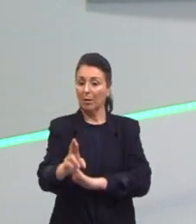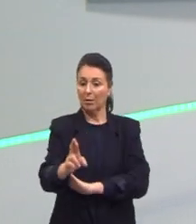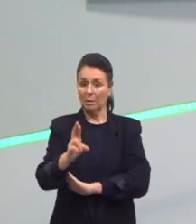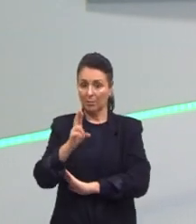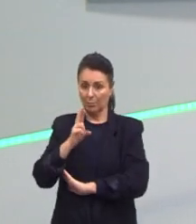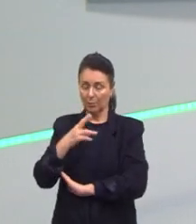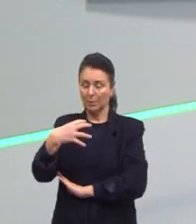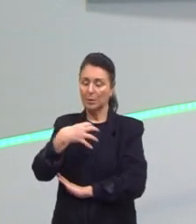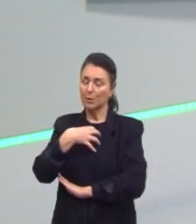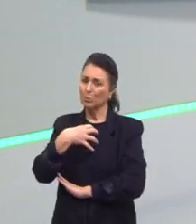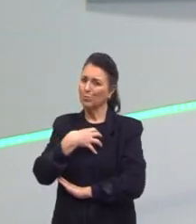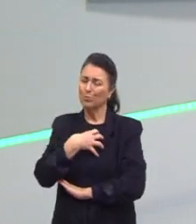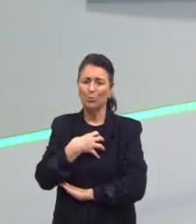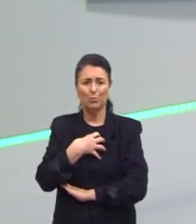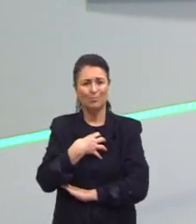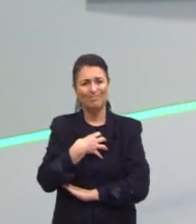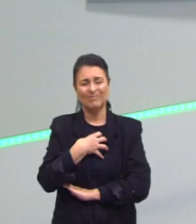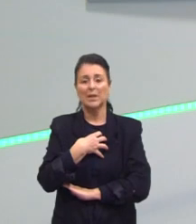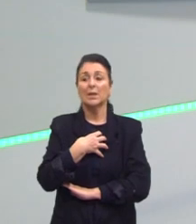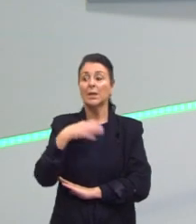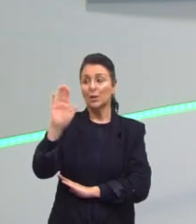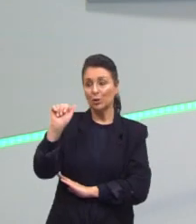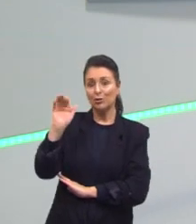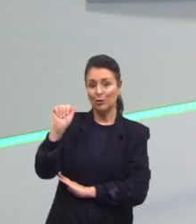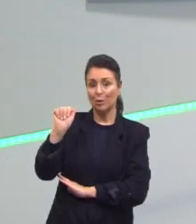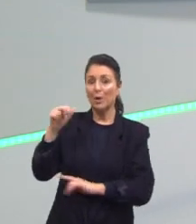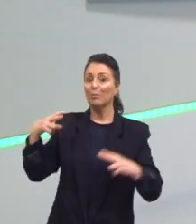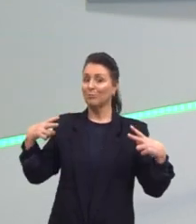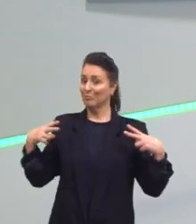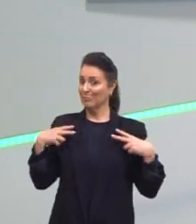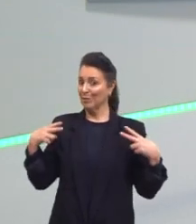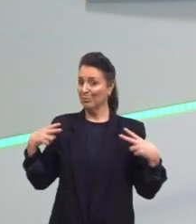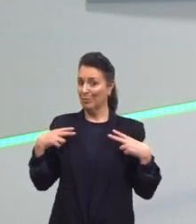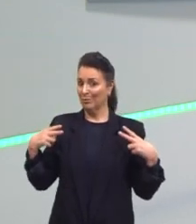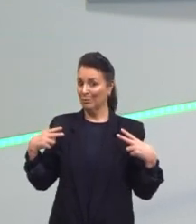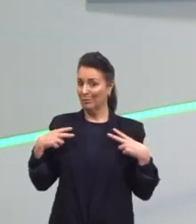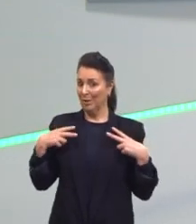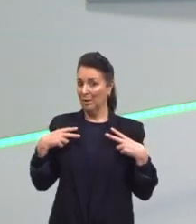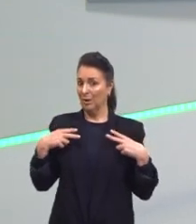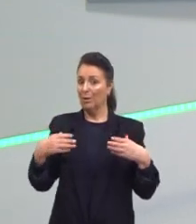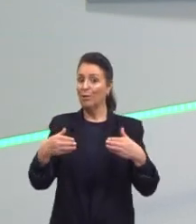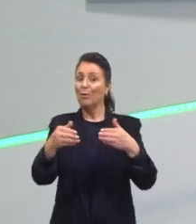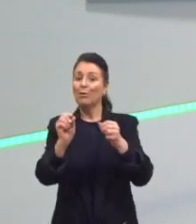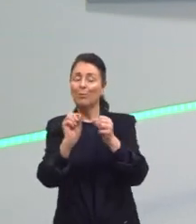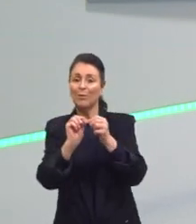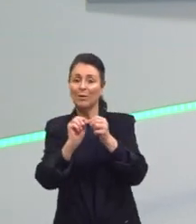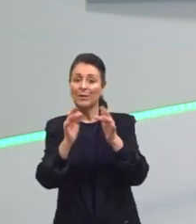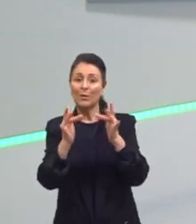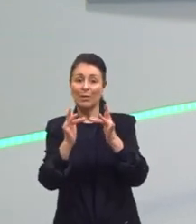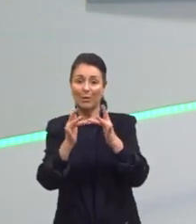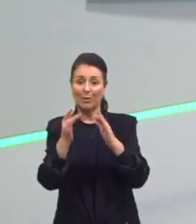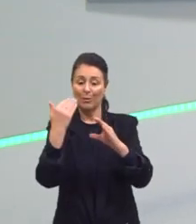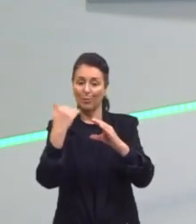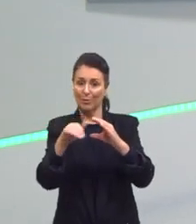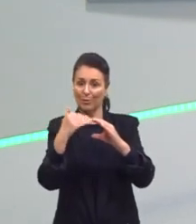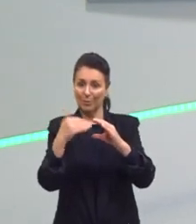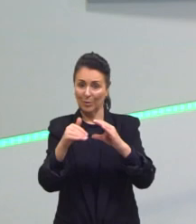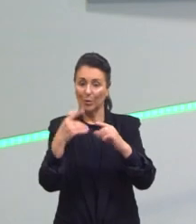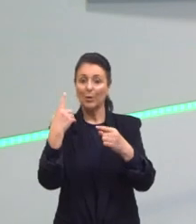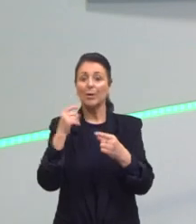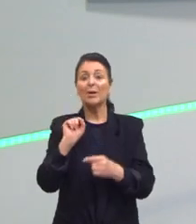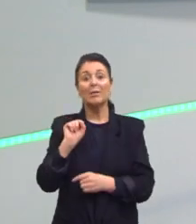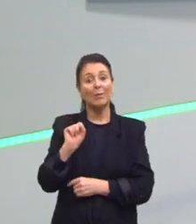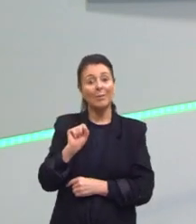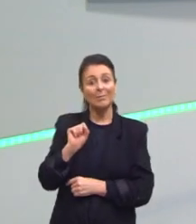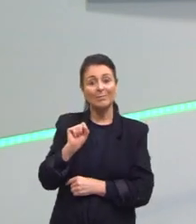Sentimos muito Por isso E nos chama Ou no direct Ou pede Que a gente Entre em contato Por e-mail Que é exatamente